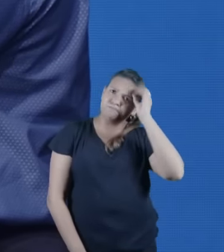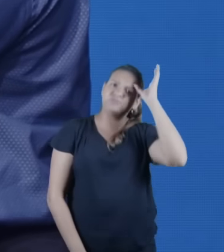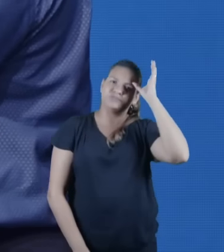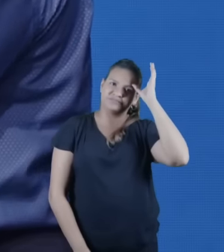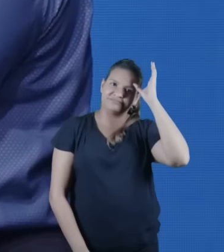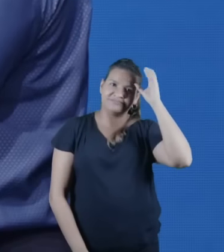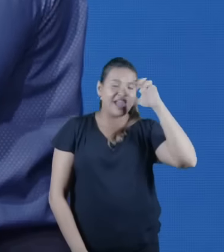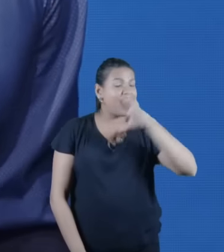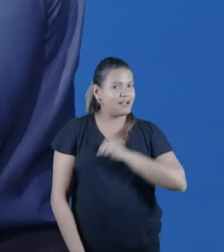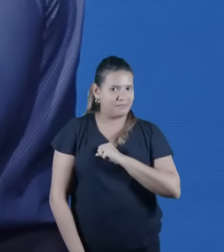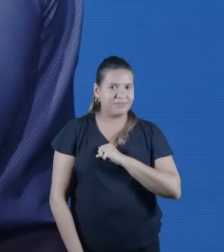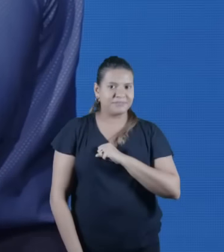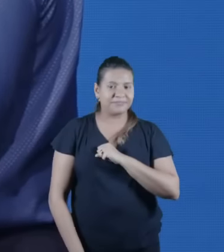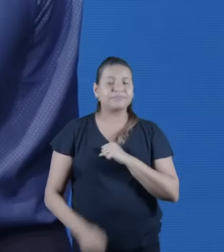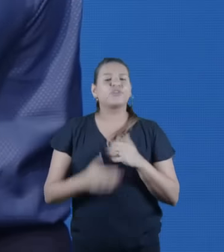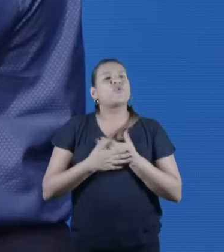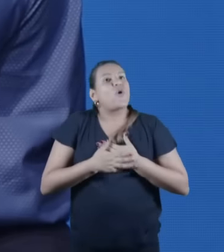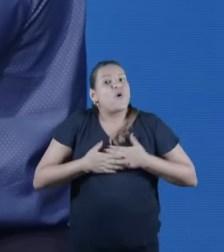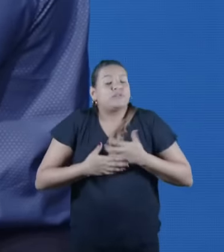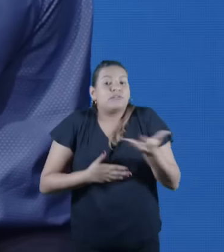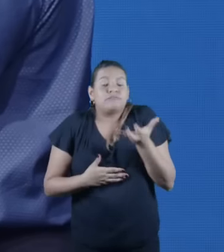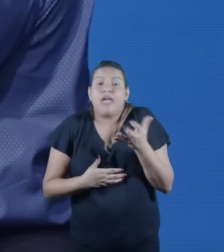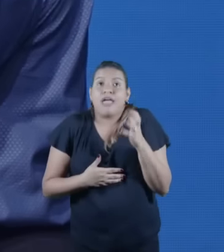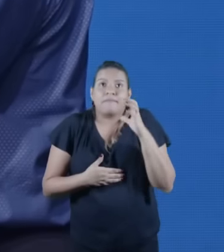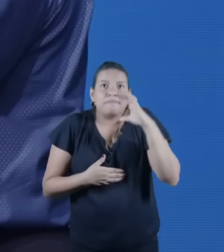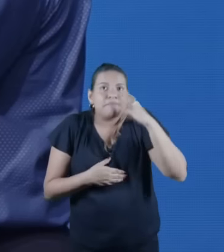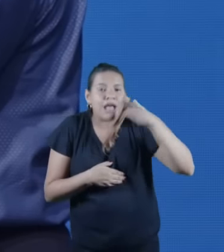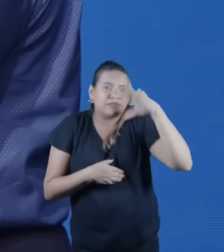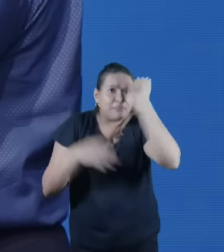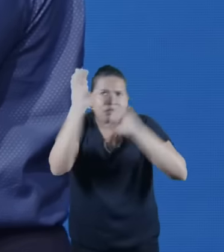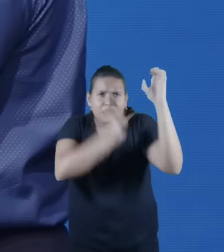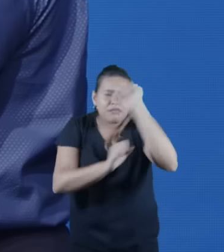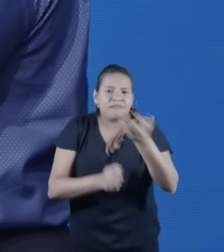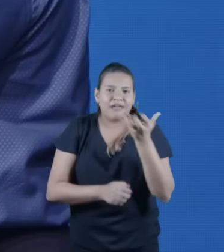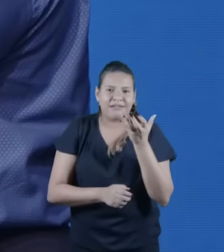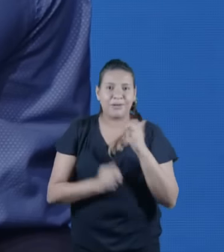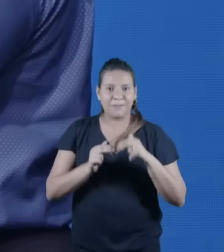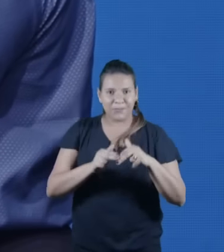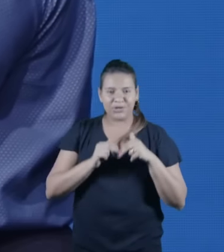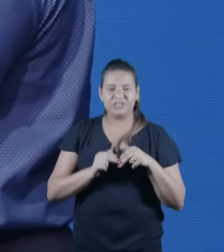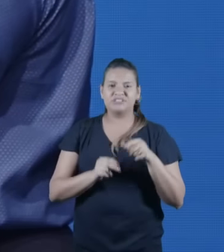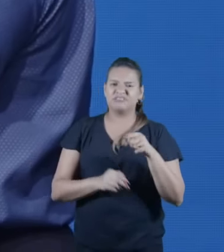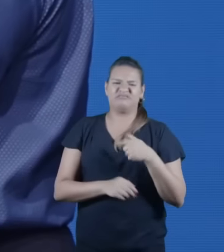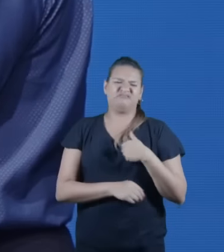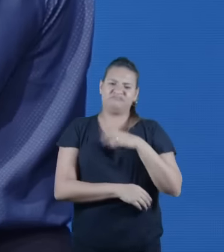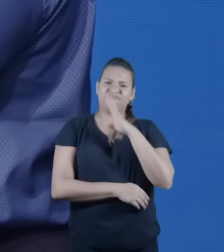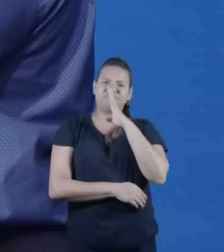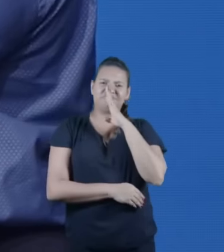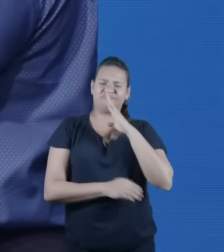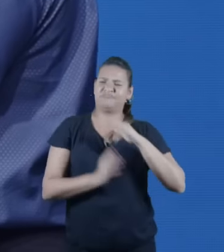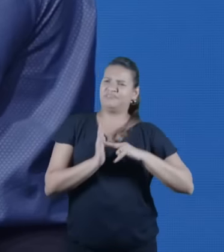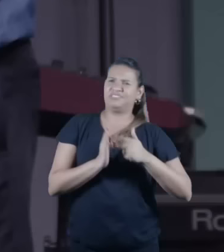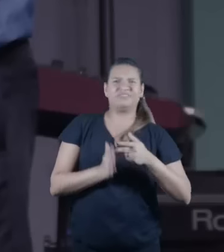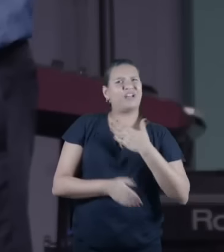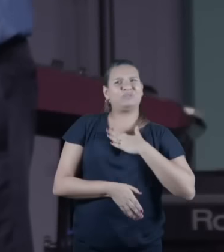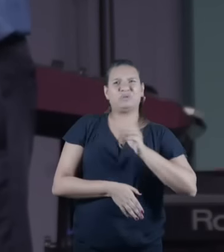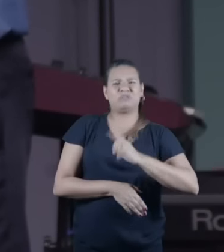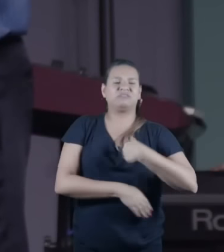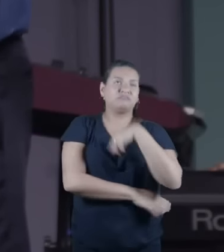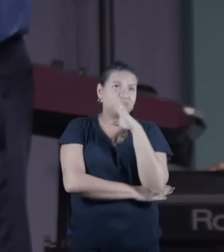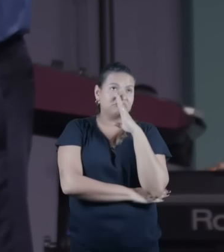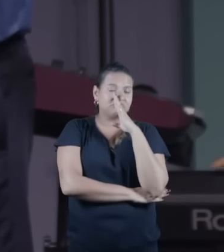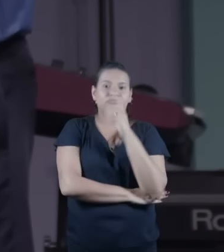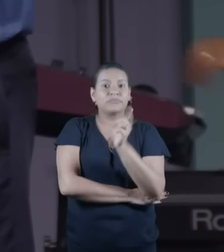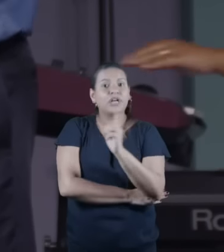o fato deles estarem assim não é que eles não gostaram você viu é o contrário ficaram muito interessados e